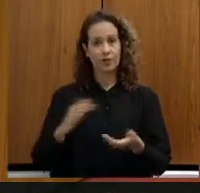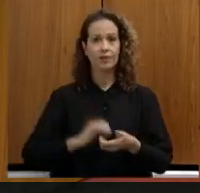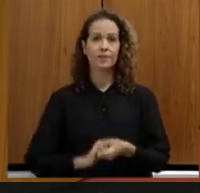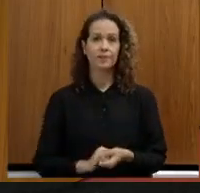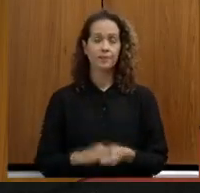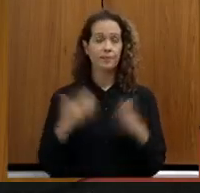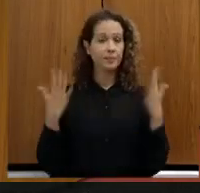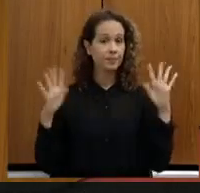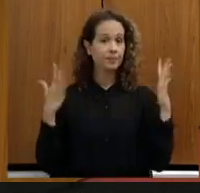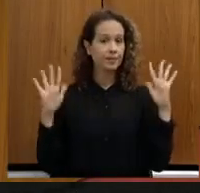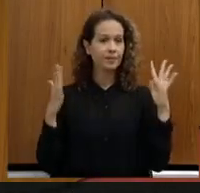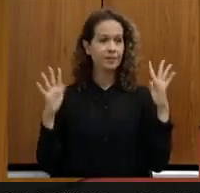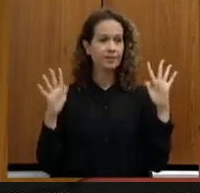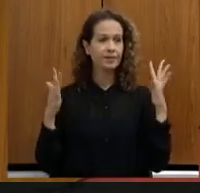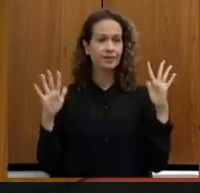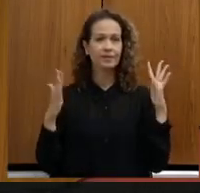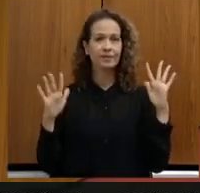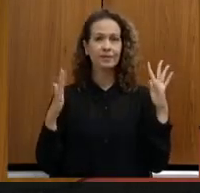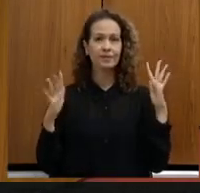Com a palavra...